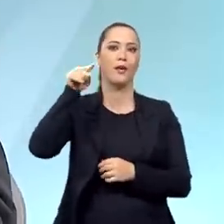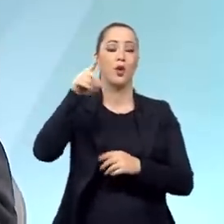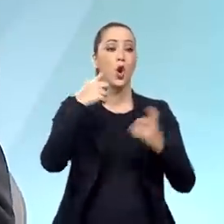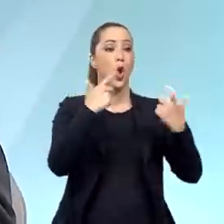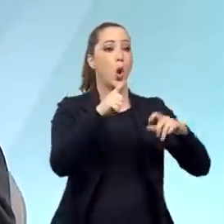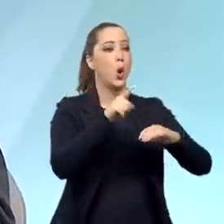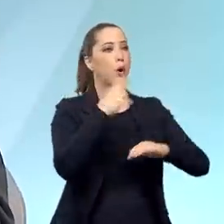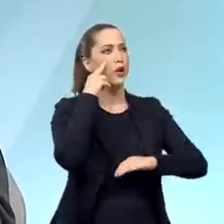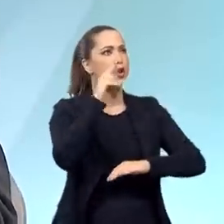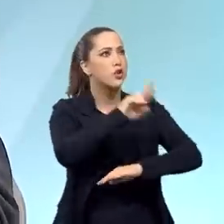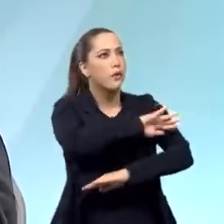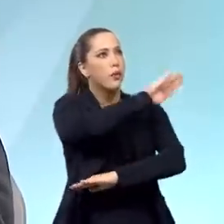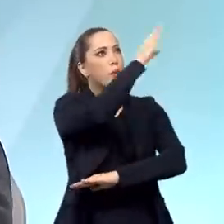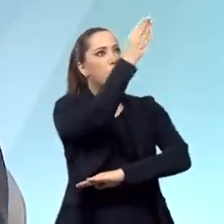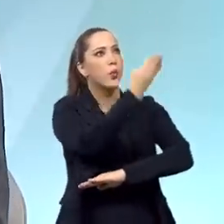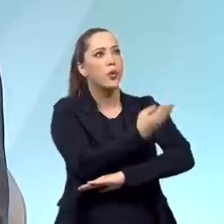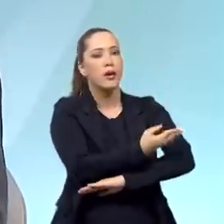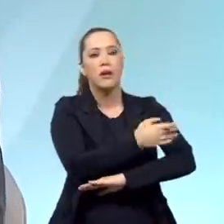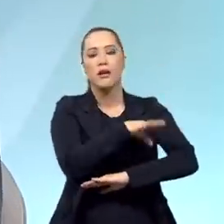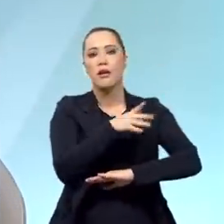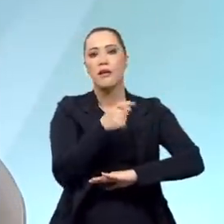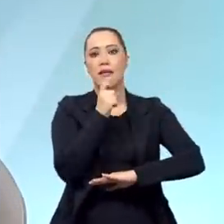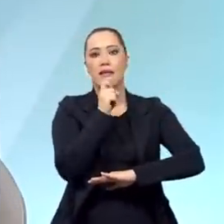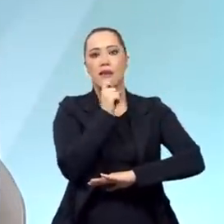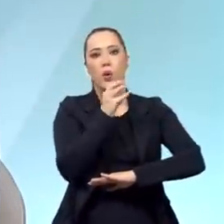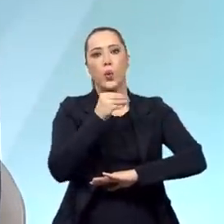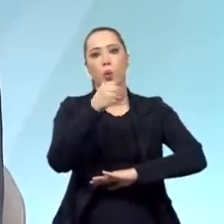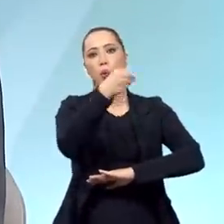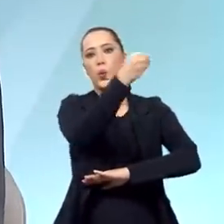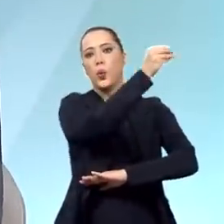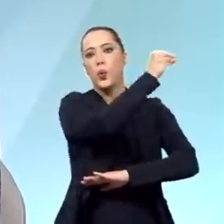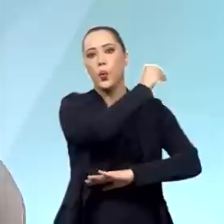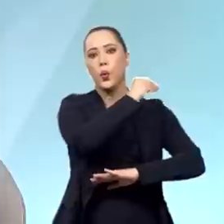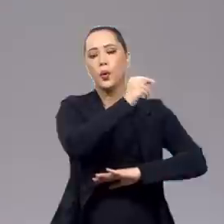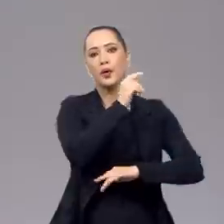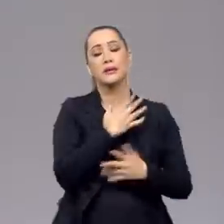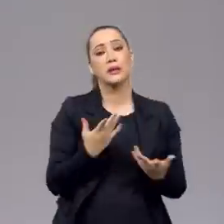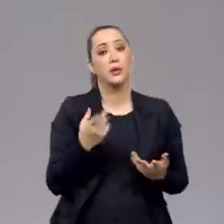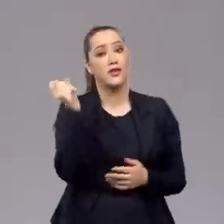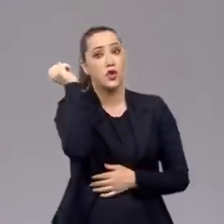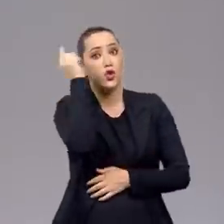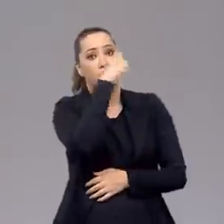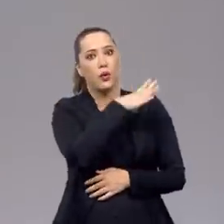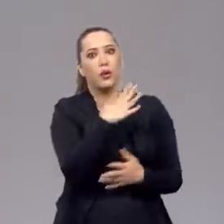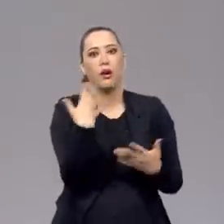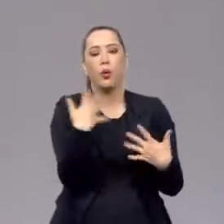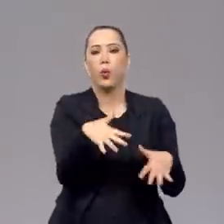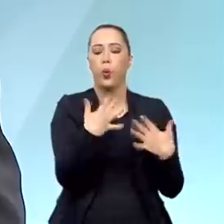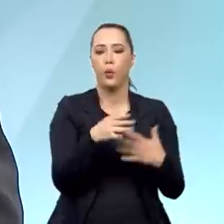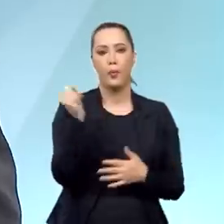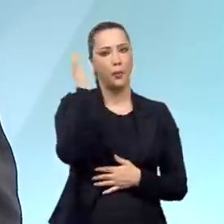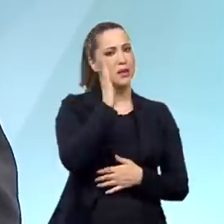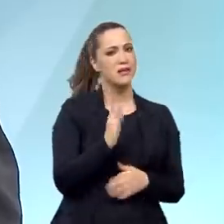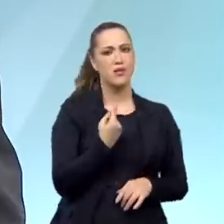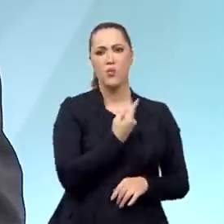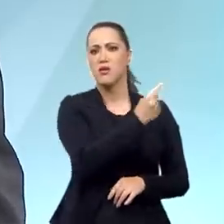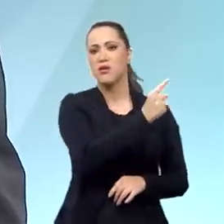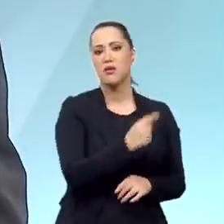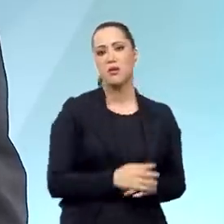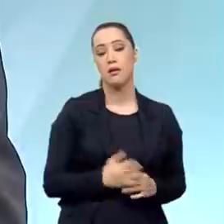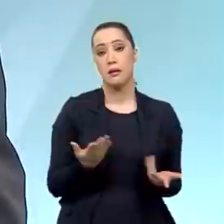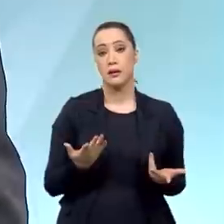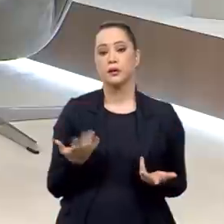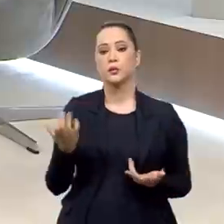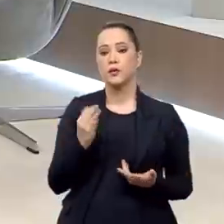branco, coberto de neve. E isso foi outro fator que causou uma dificuldade de adaptação muito grande para o brasileiro. Mas eu gostaria de